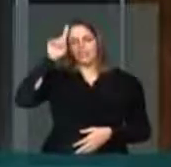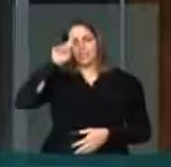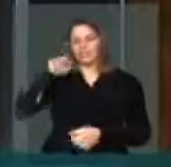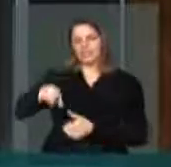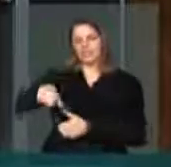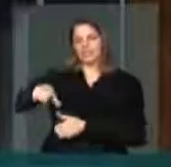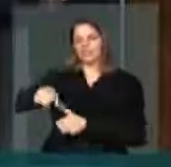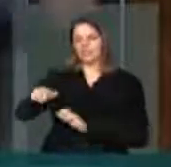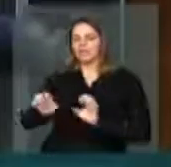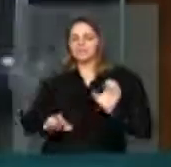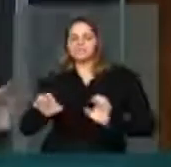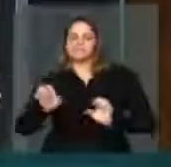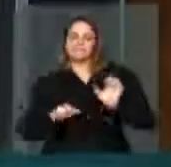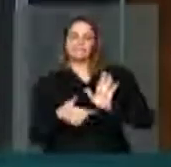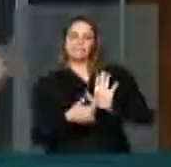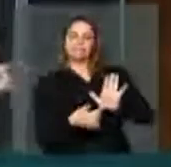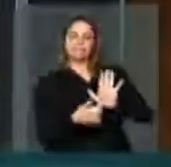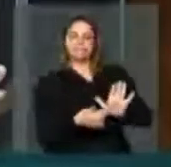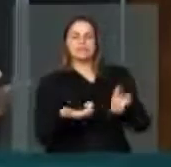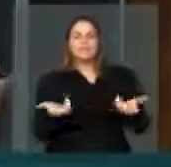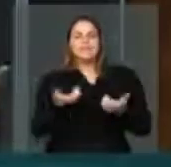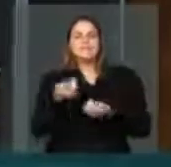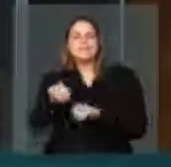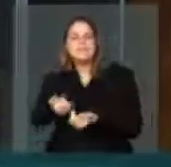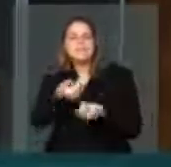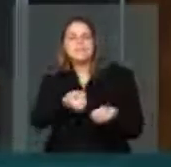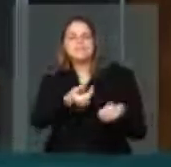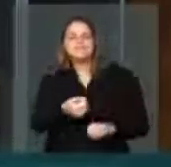técnicas e tudo mais, querendo enganar quem?